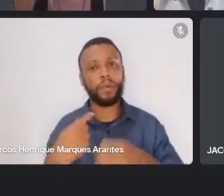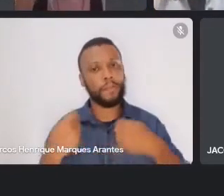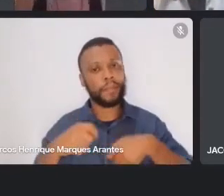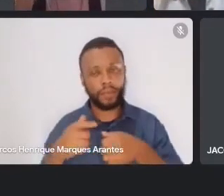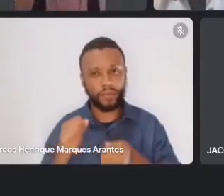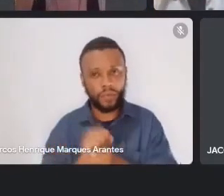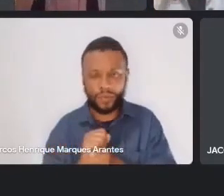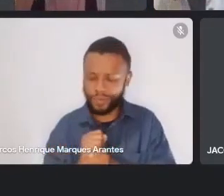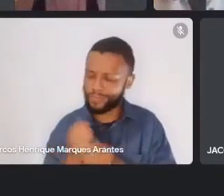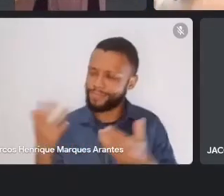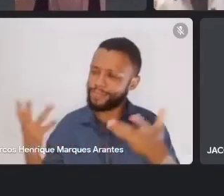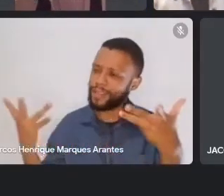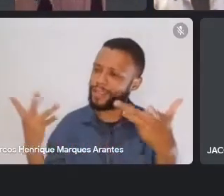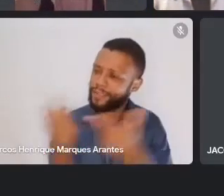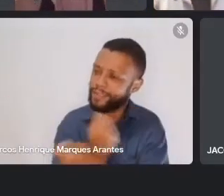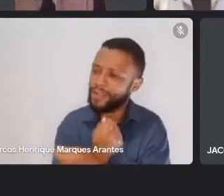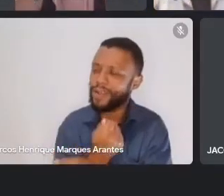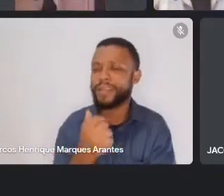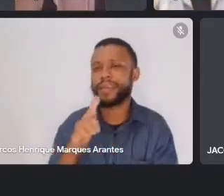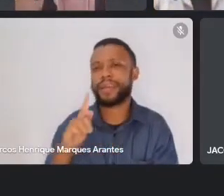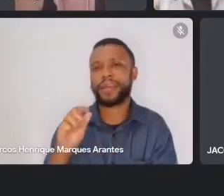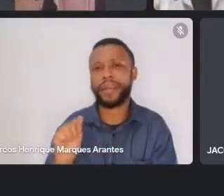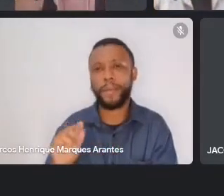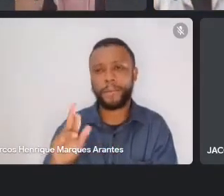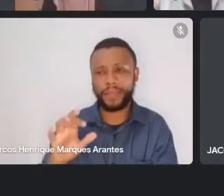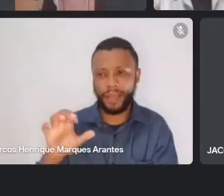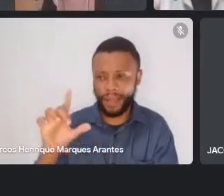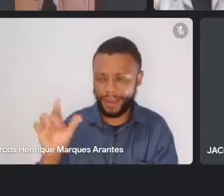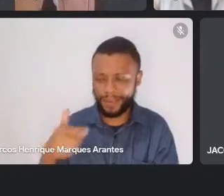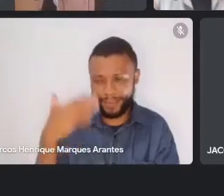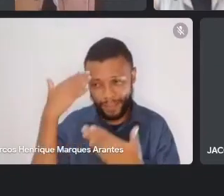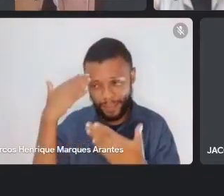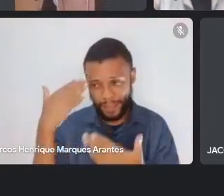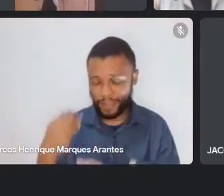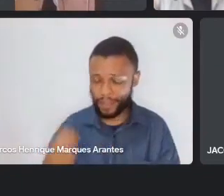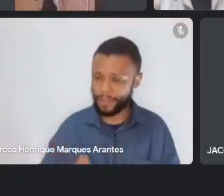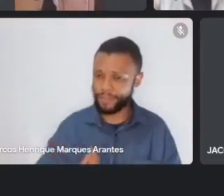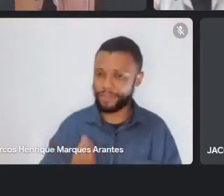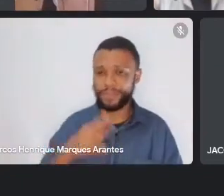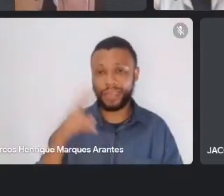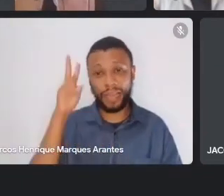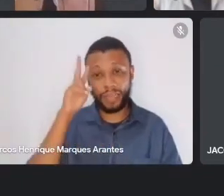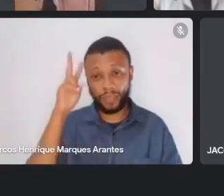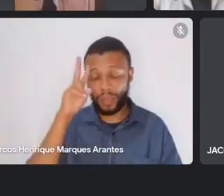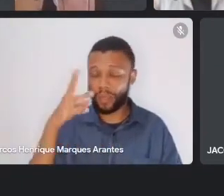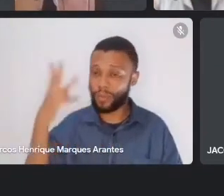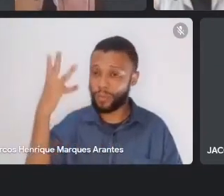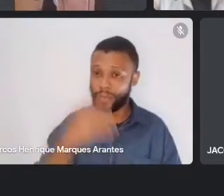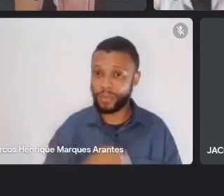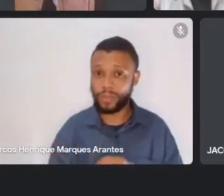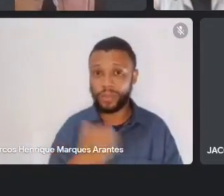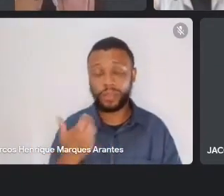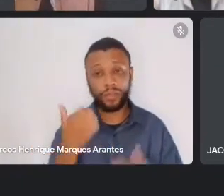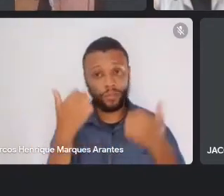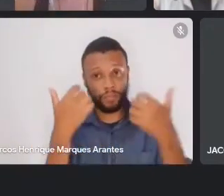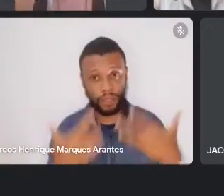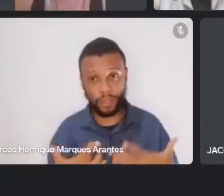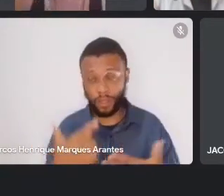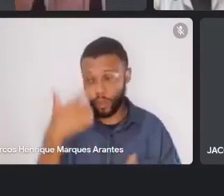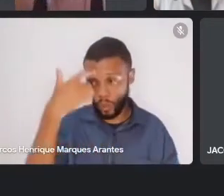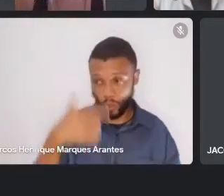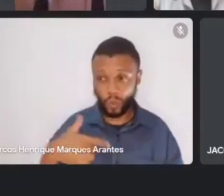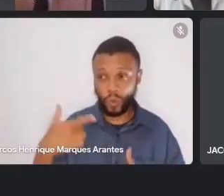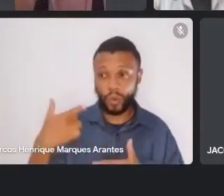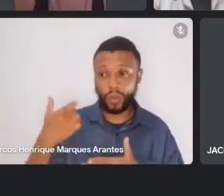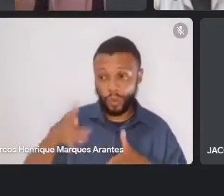Maravilhosa, Gabriela, obrigada pela sua participação, que história bonita, né, só quero te dizer que eu sou de Cantagalo, tá, depois eu quero